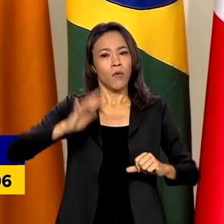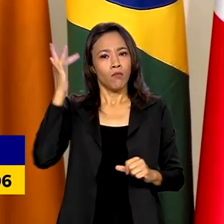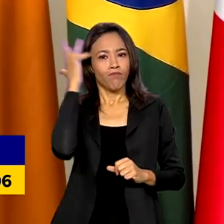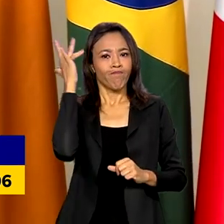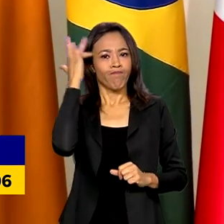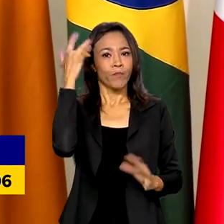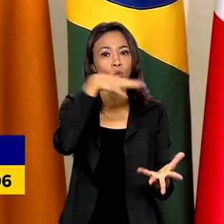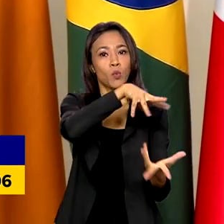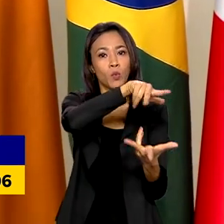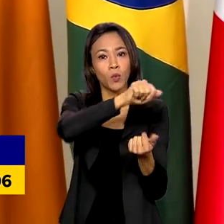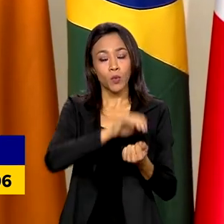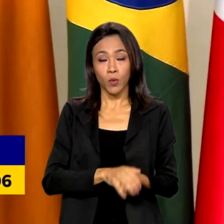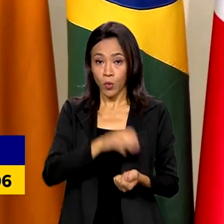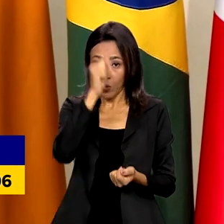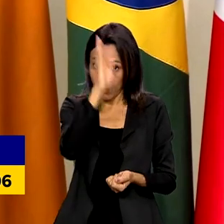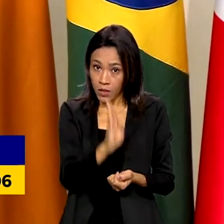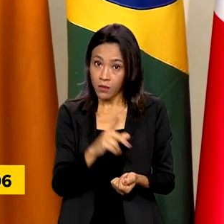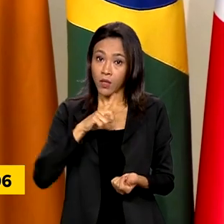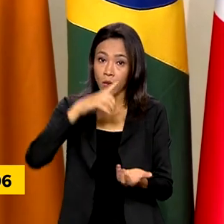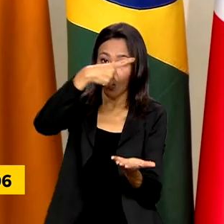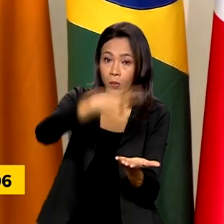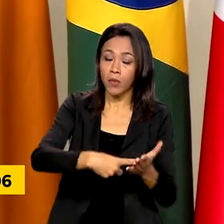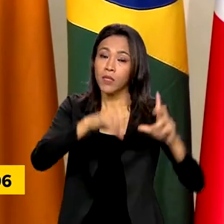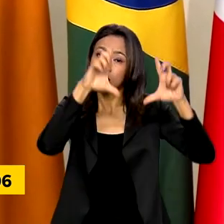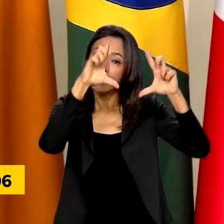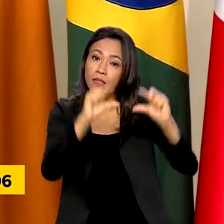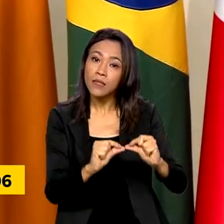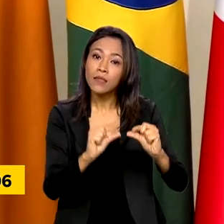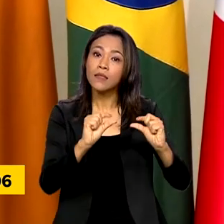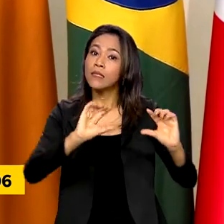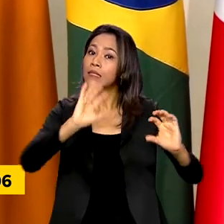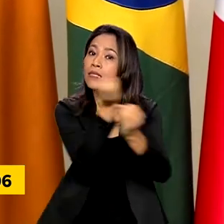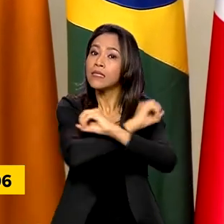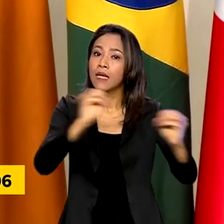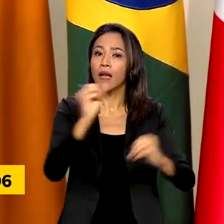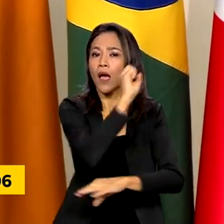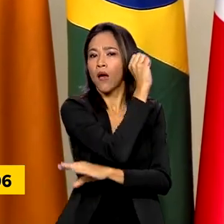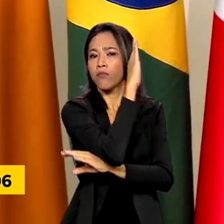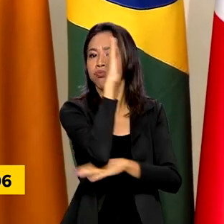compromisso de zerar o desmatamento na Amazônia até 2030. Obrigado. Obrigado.